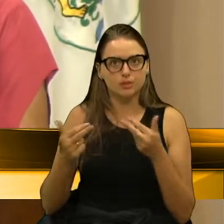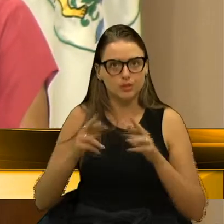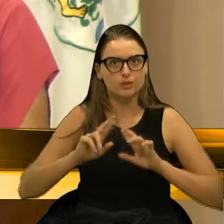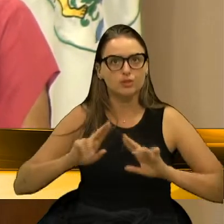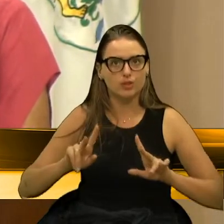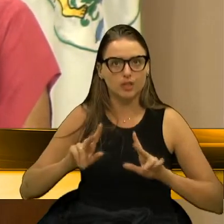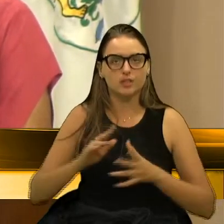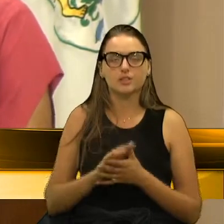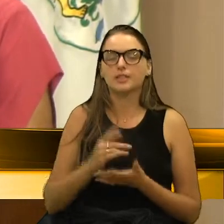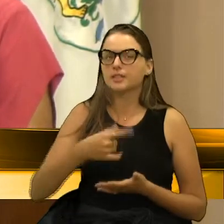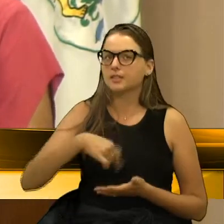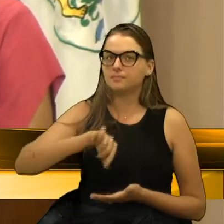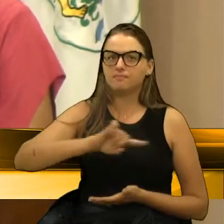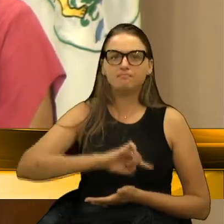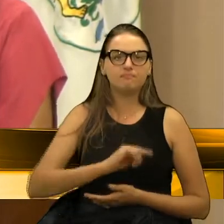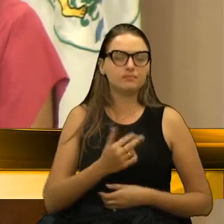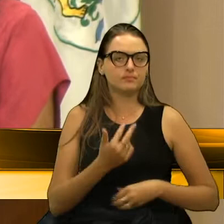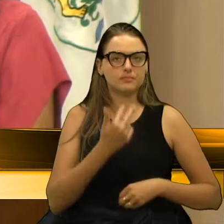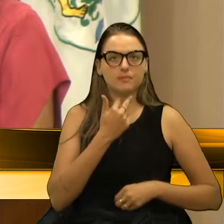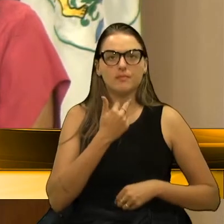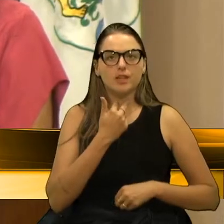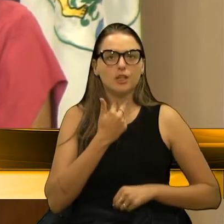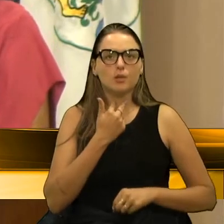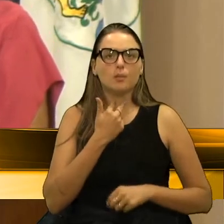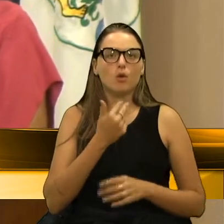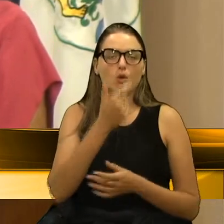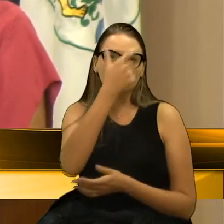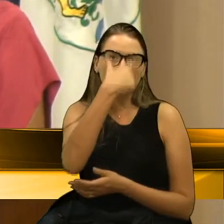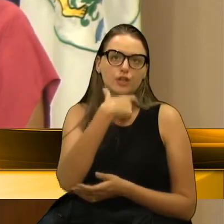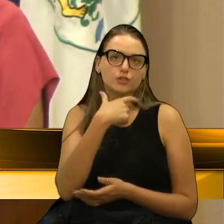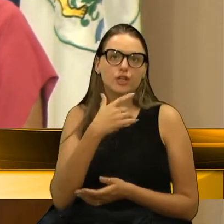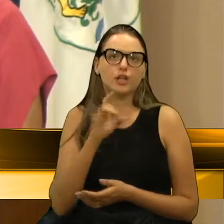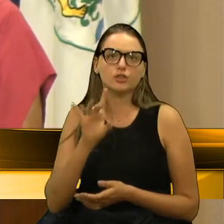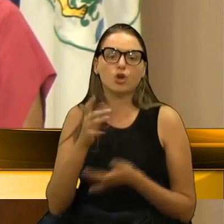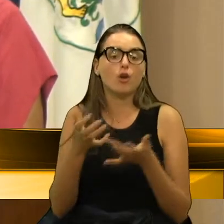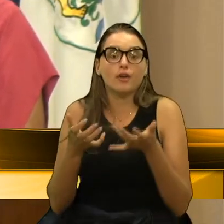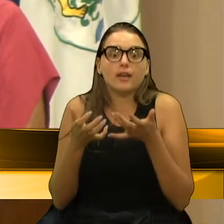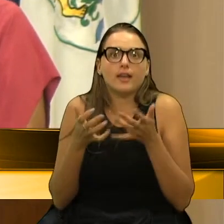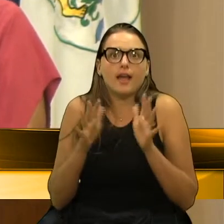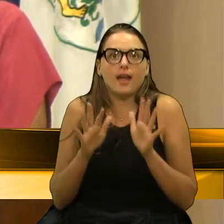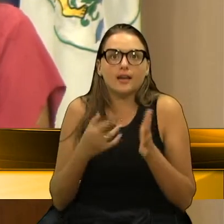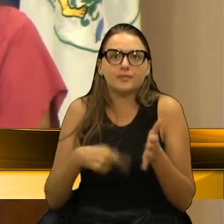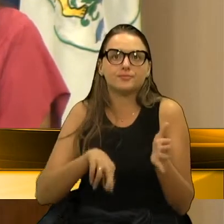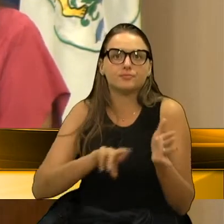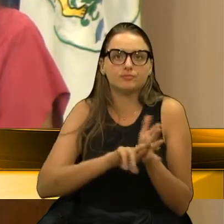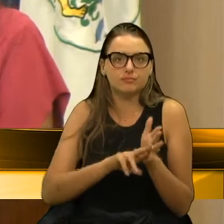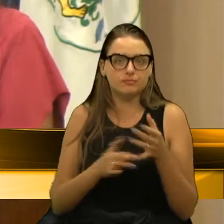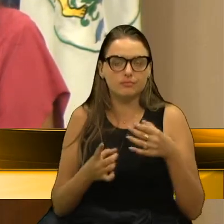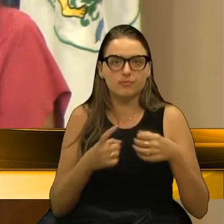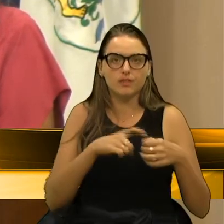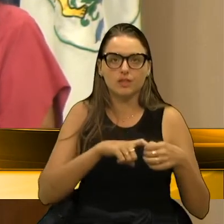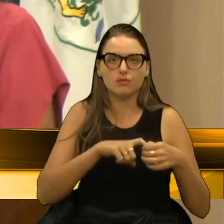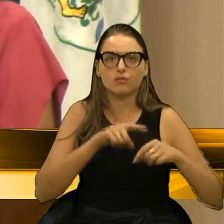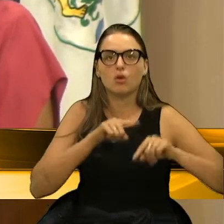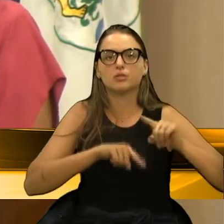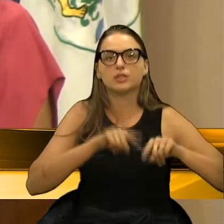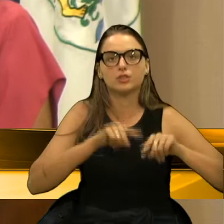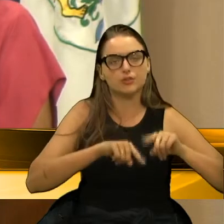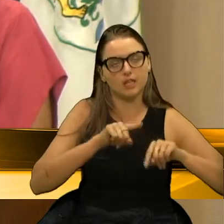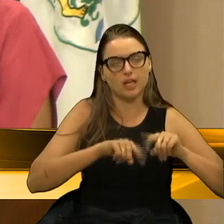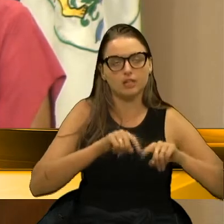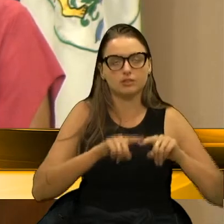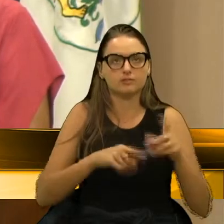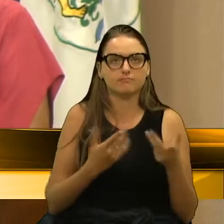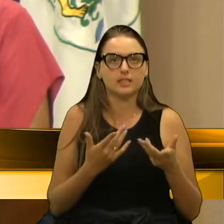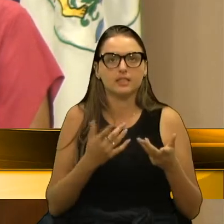Então, gente não pode achar que só basta a gente querer que se retorne as atividades e que